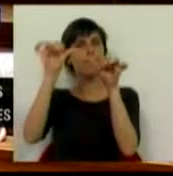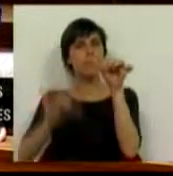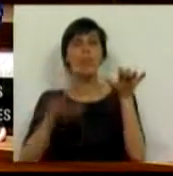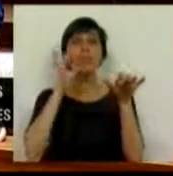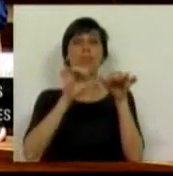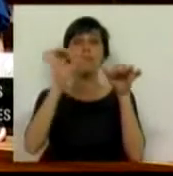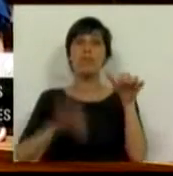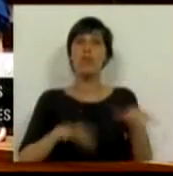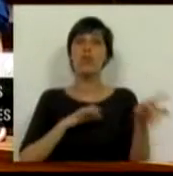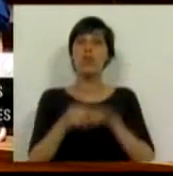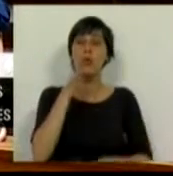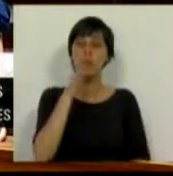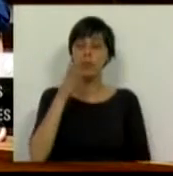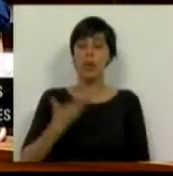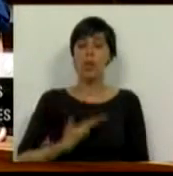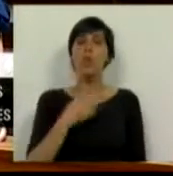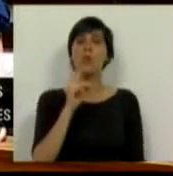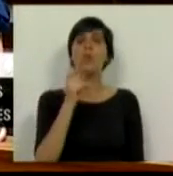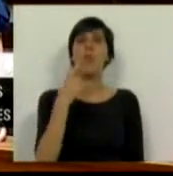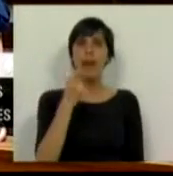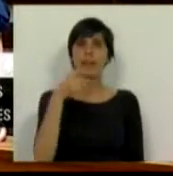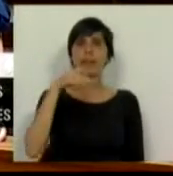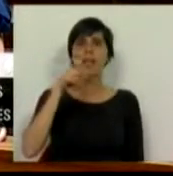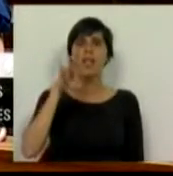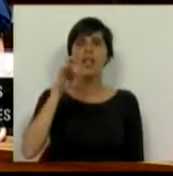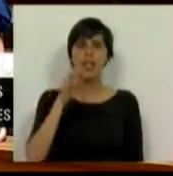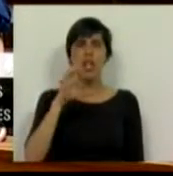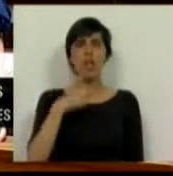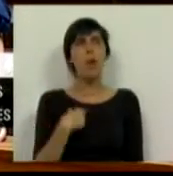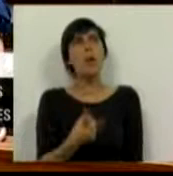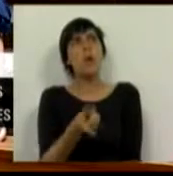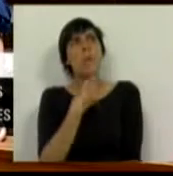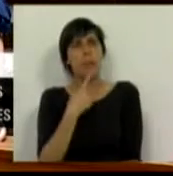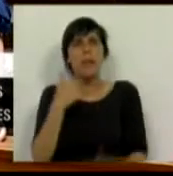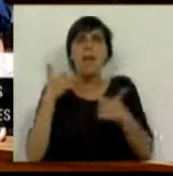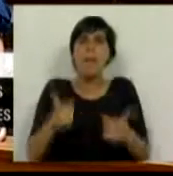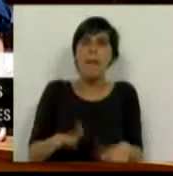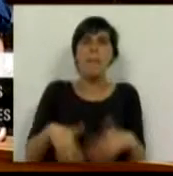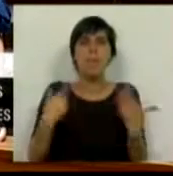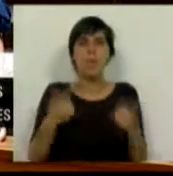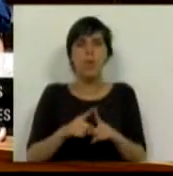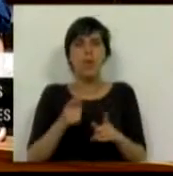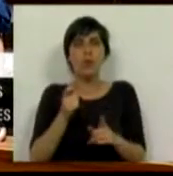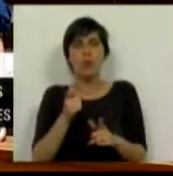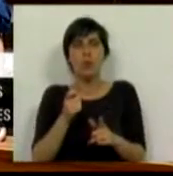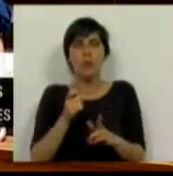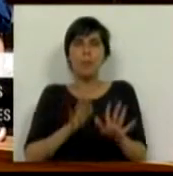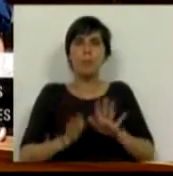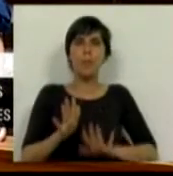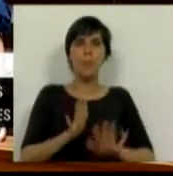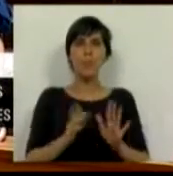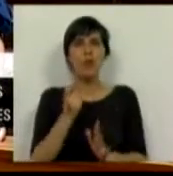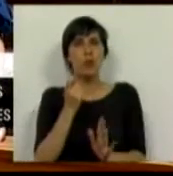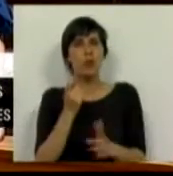intervenção do Sr. Deputado Duarte Pacheco e percebo bem o tão, tanto ou quanto comprometido e até